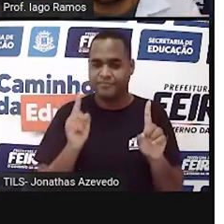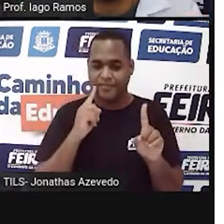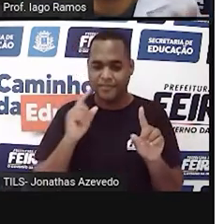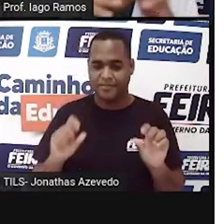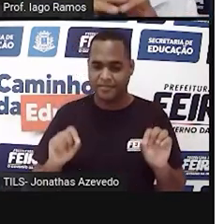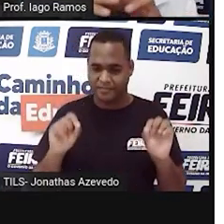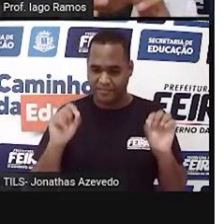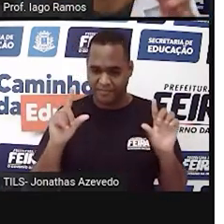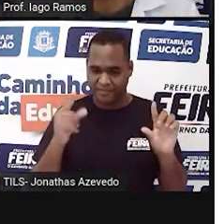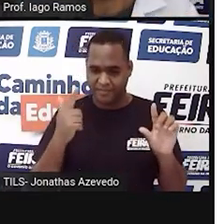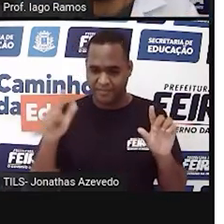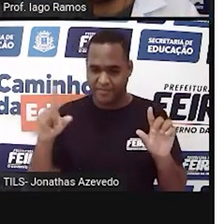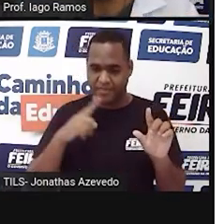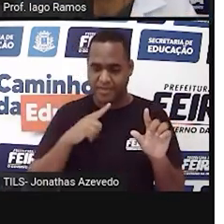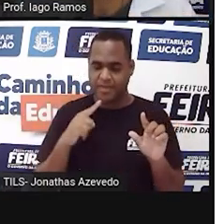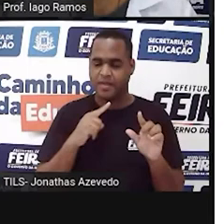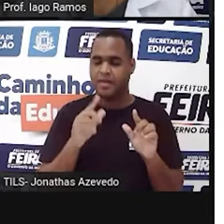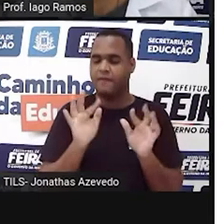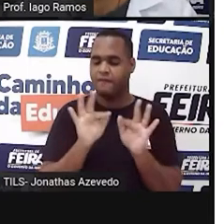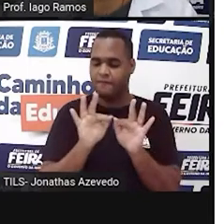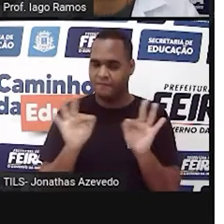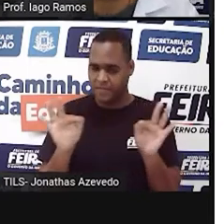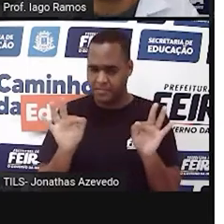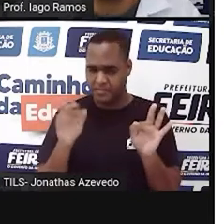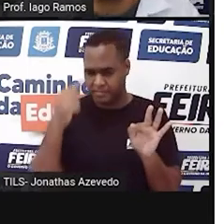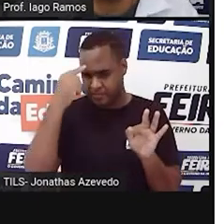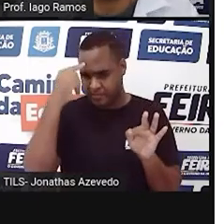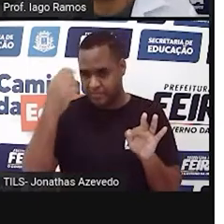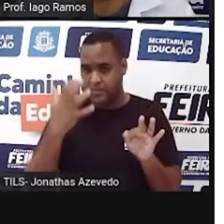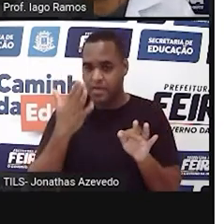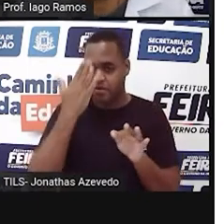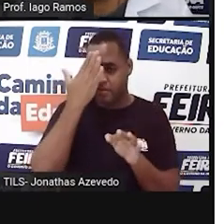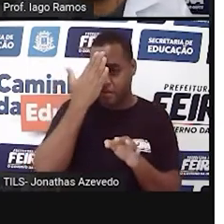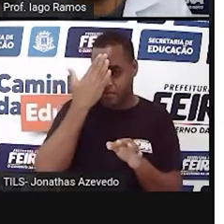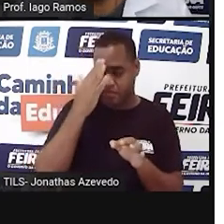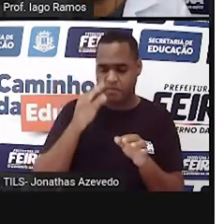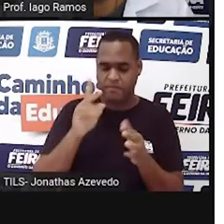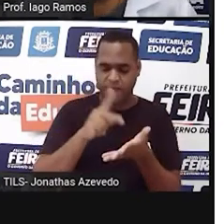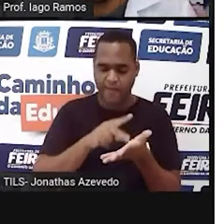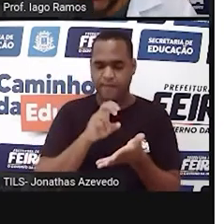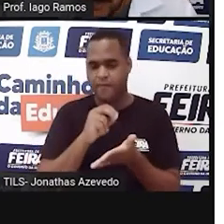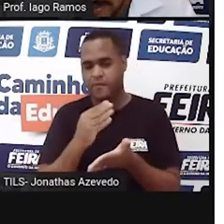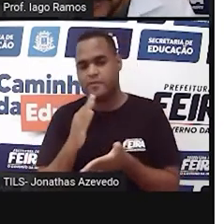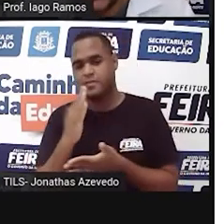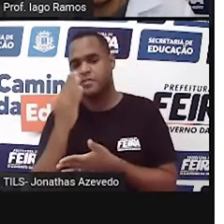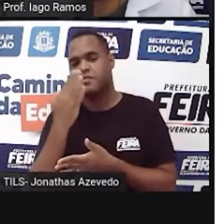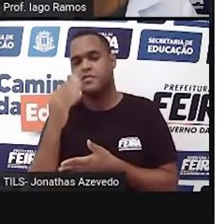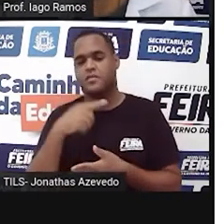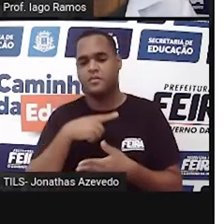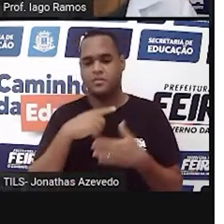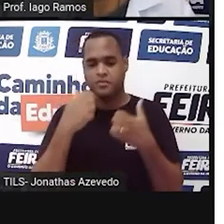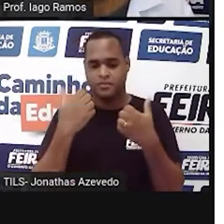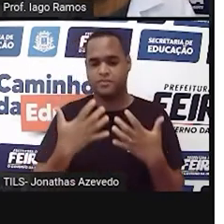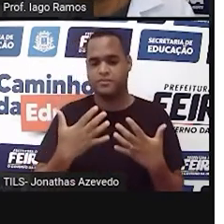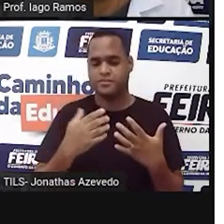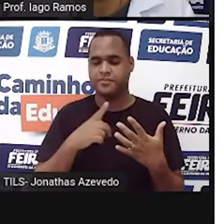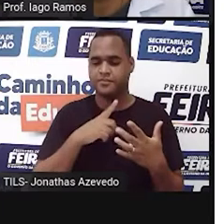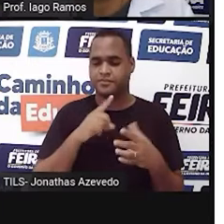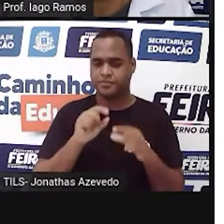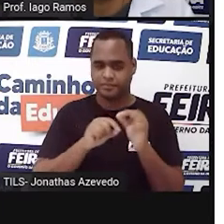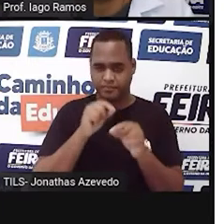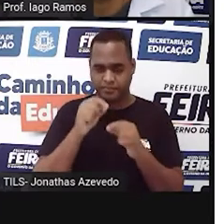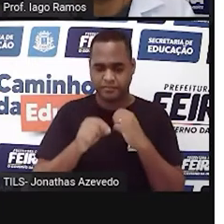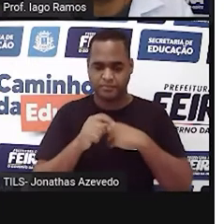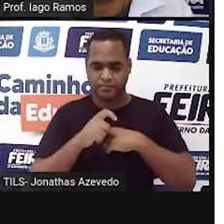tela uma frasezinha. Você vai precisar saber se é verdadeiro ou falso com base nisso daqui e tem um